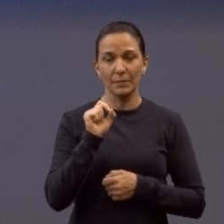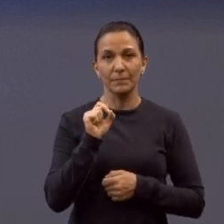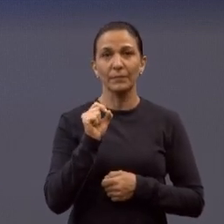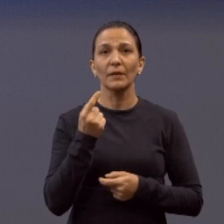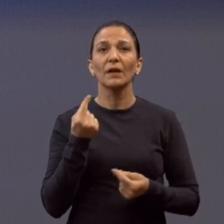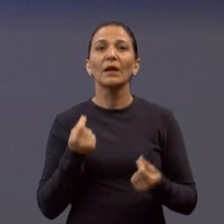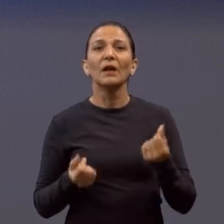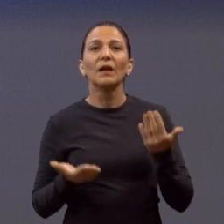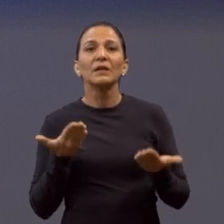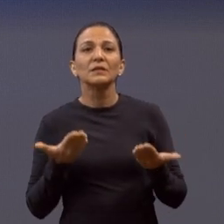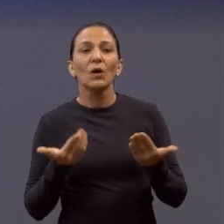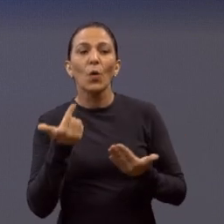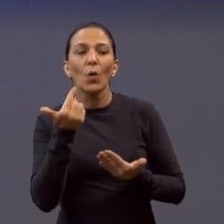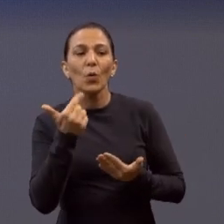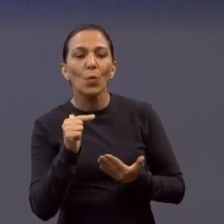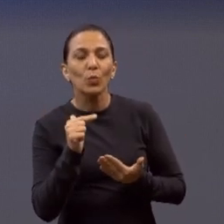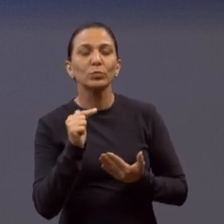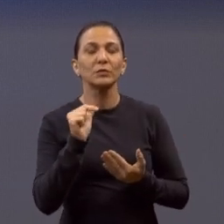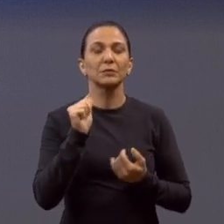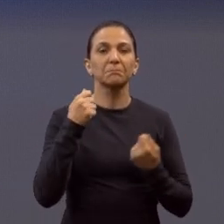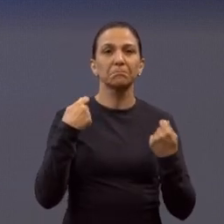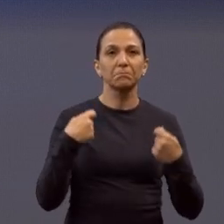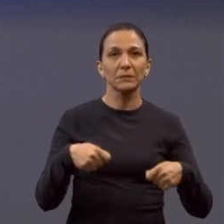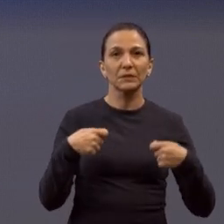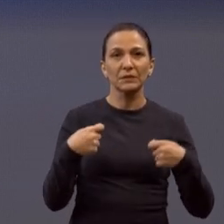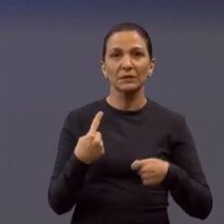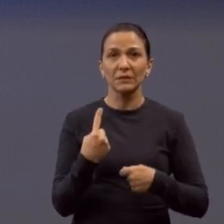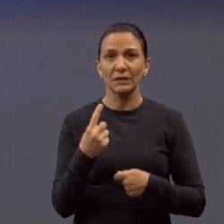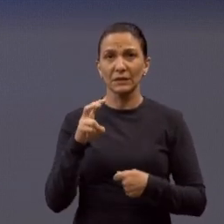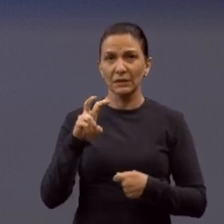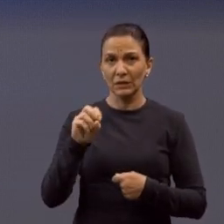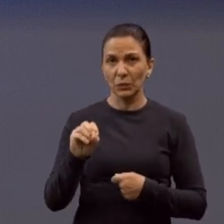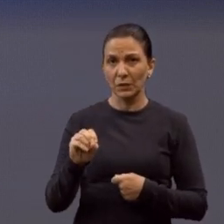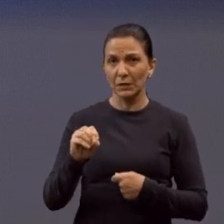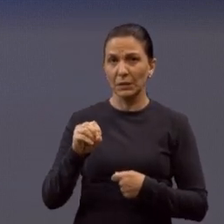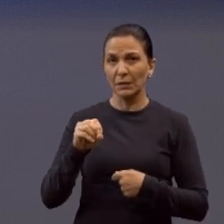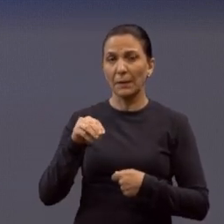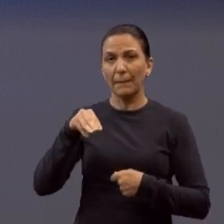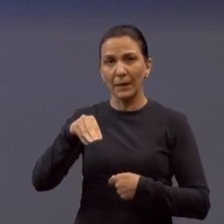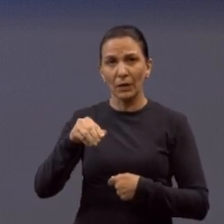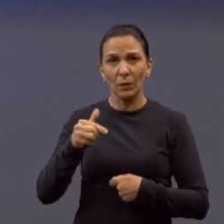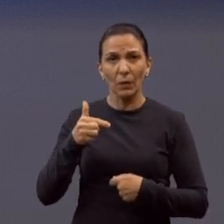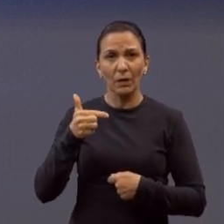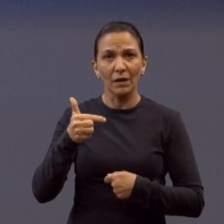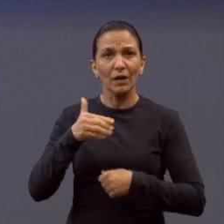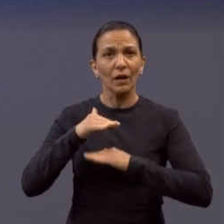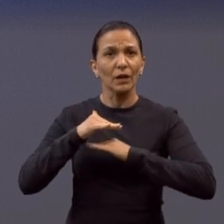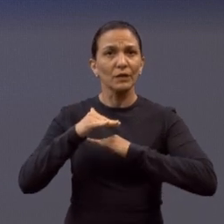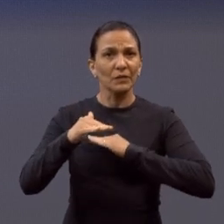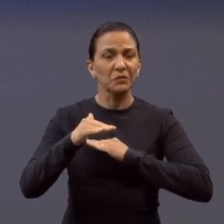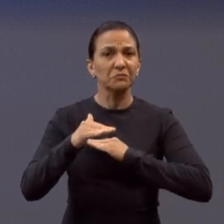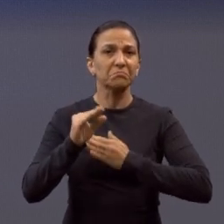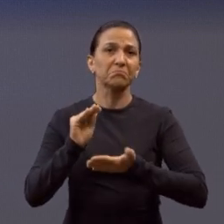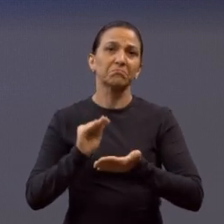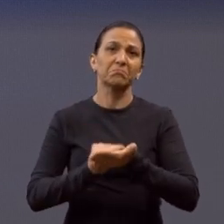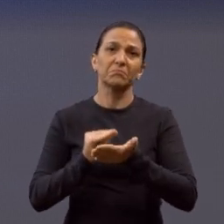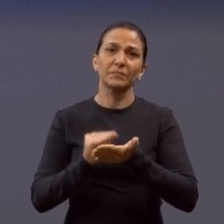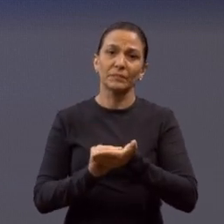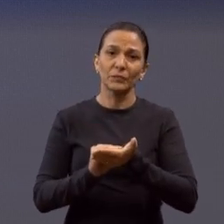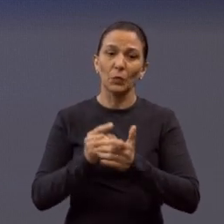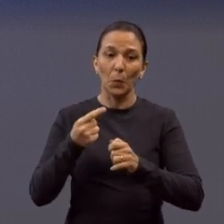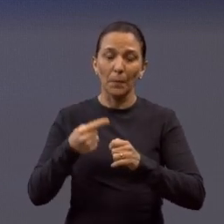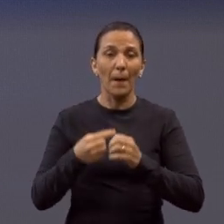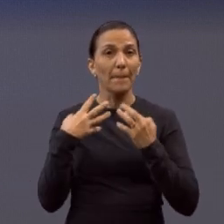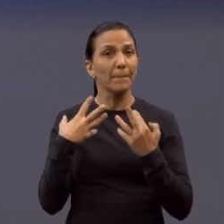licitação, ficou uns 150 metros sem asfaltar, a cidade de Jardim está bonito, mas está sem